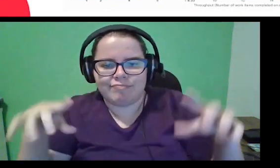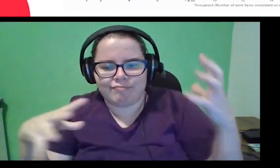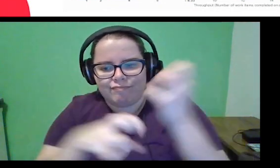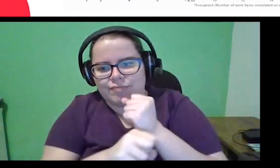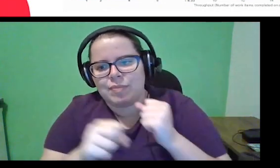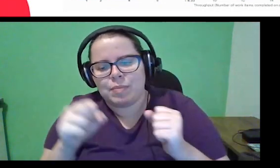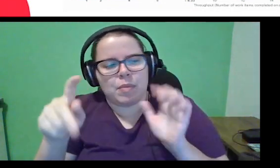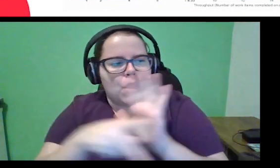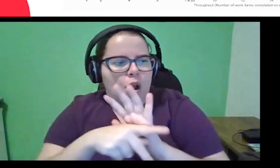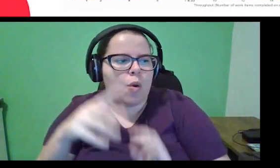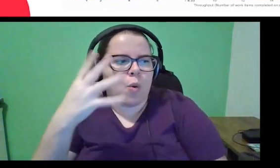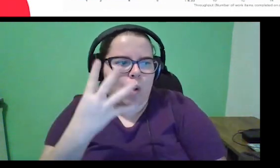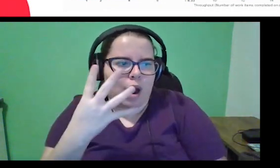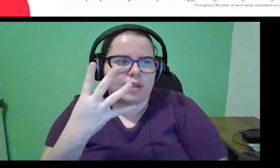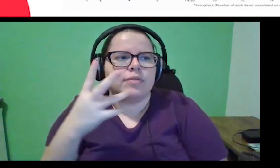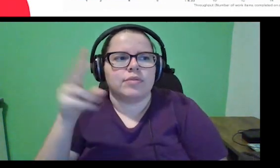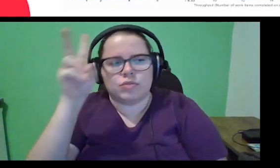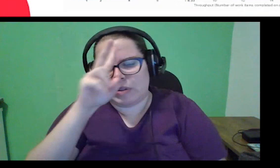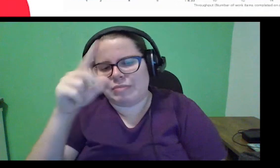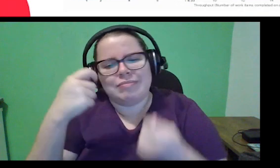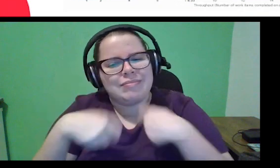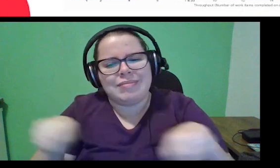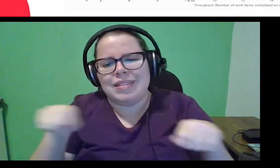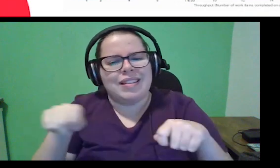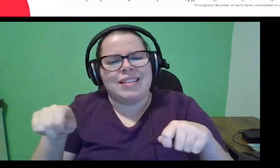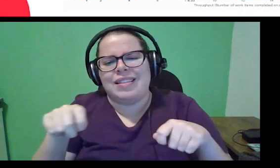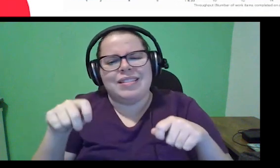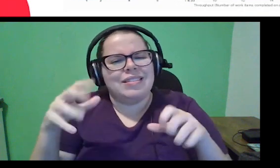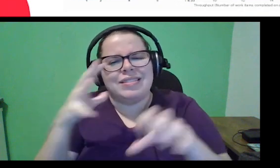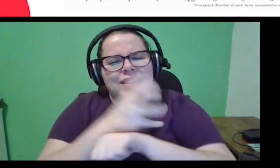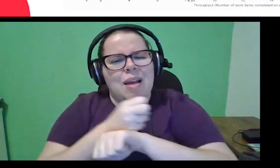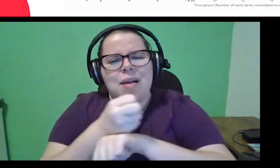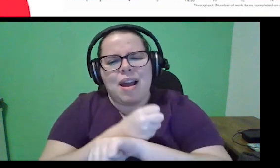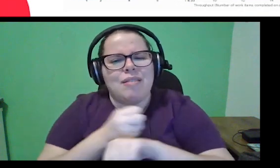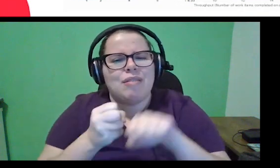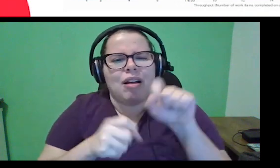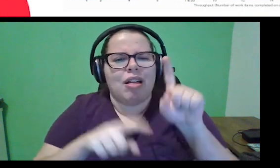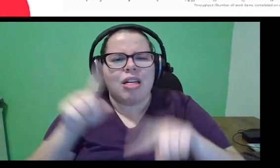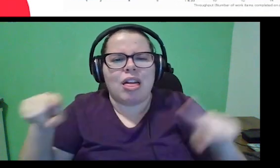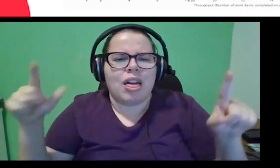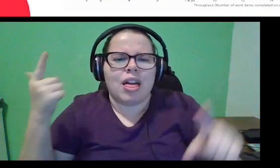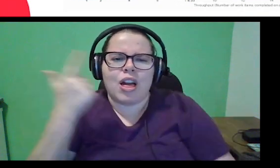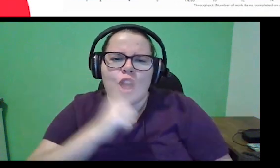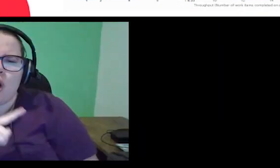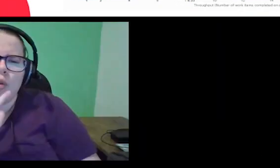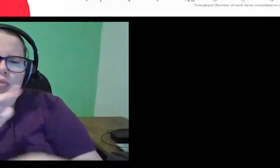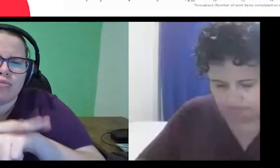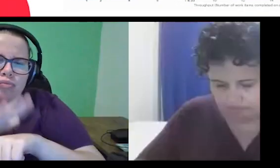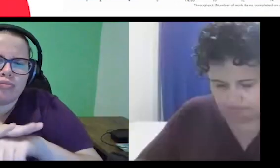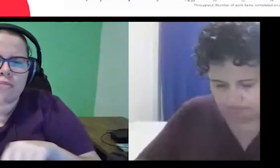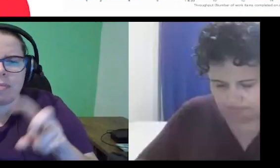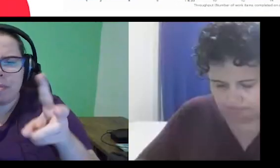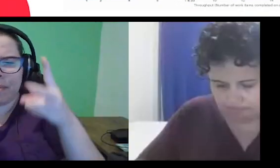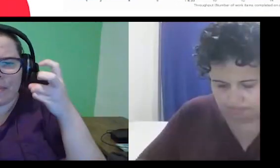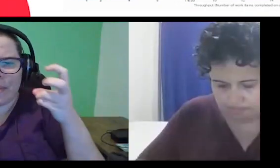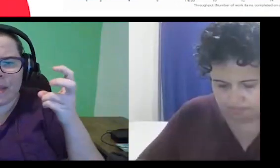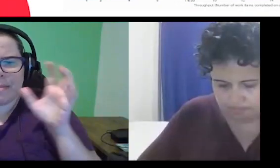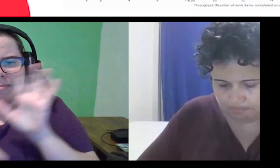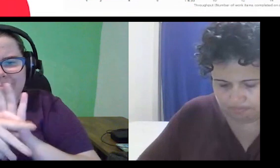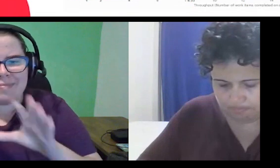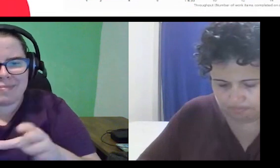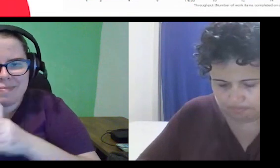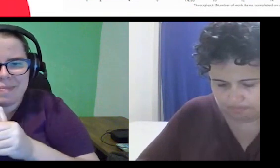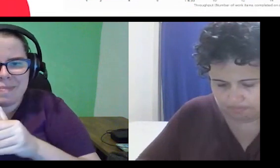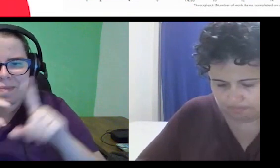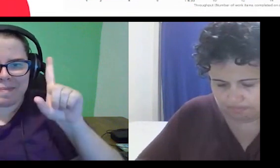de quatro histórias, então não preciso ficar fazendo grandes estimativas, por exemplo, eu já consigo, através da métrica,